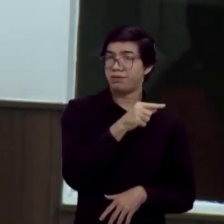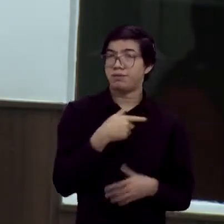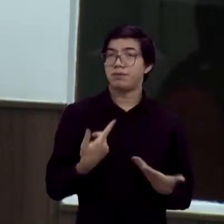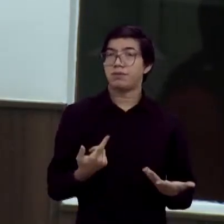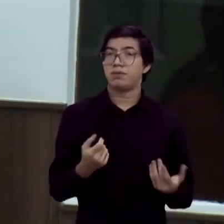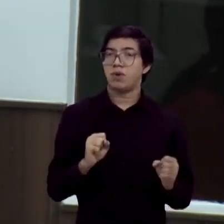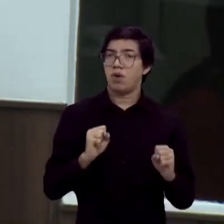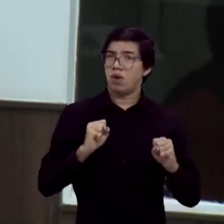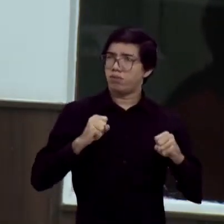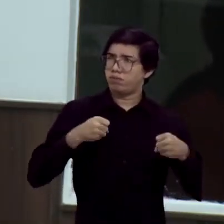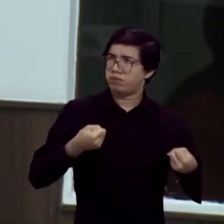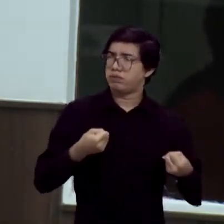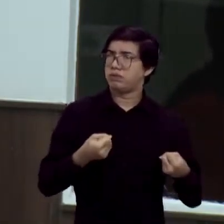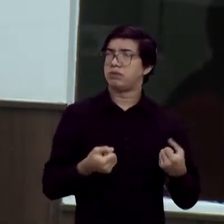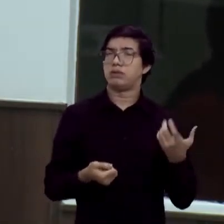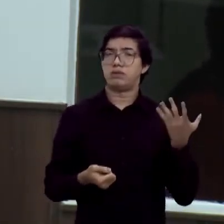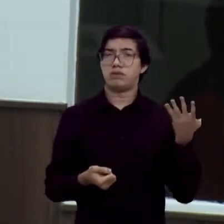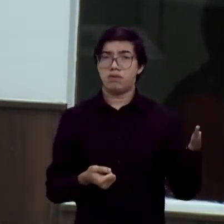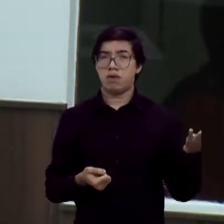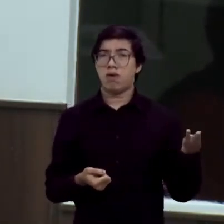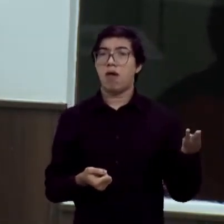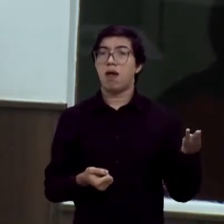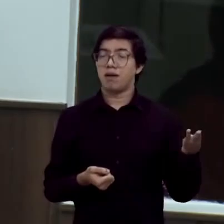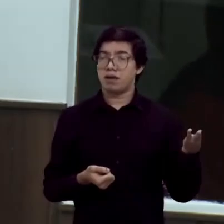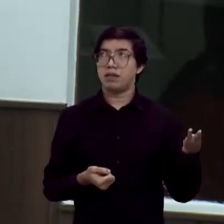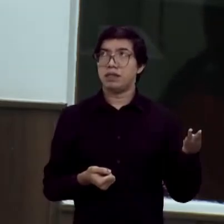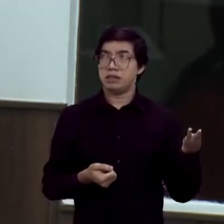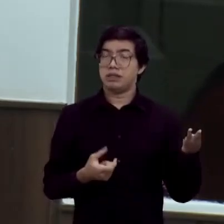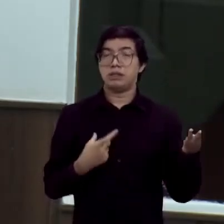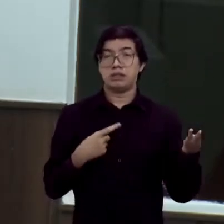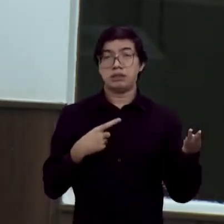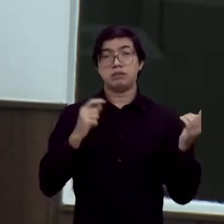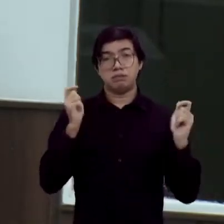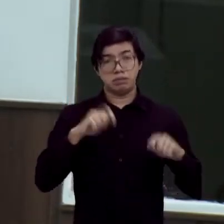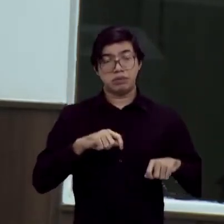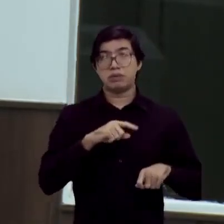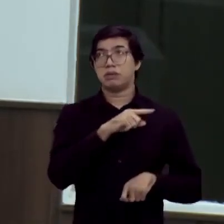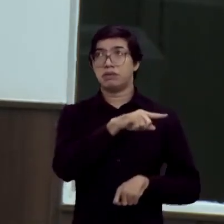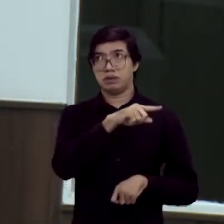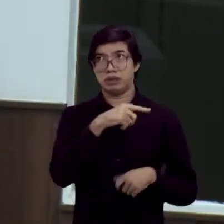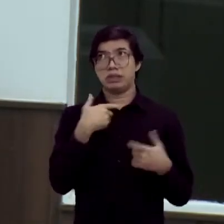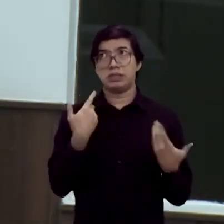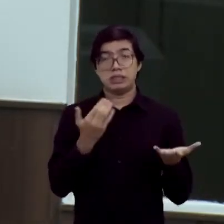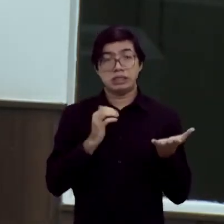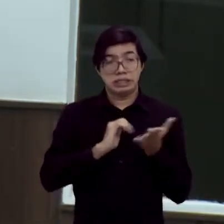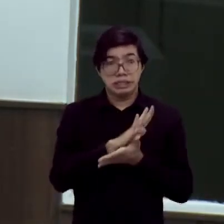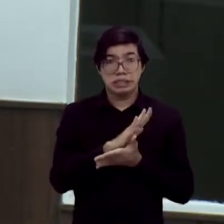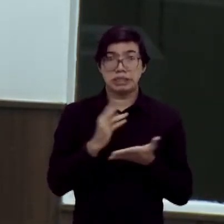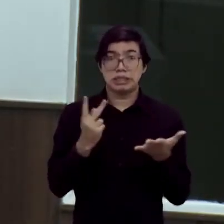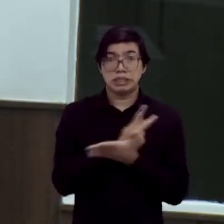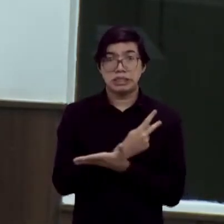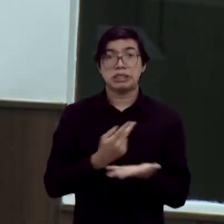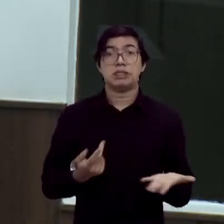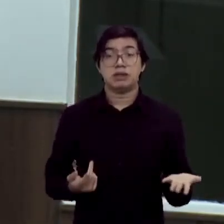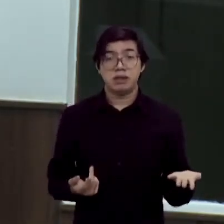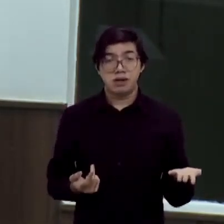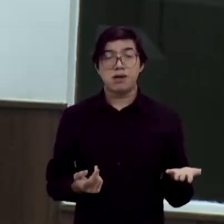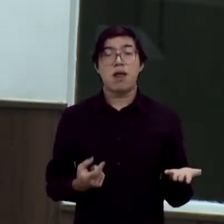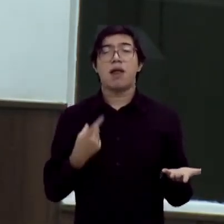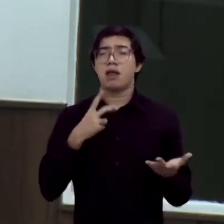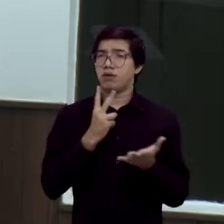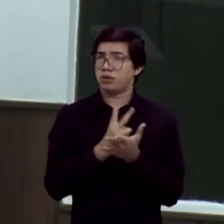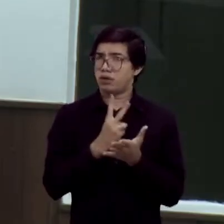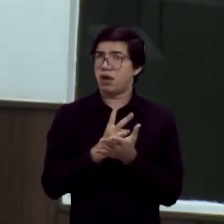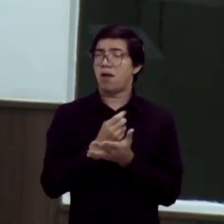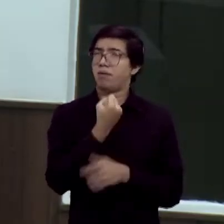deu correr o risco do mandato, de perder o mandato. Eu cheguei até o ponto de sugerir, se for o caso, André, retiro minha candidatura para lhe defender e vou lhe